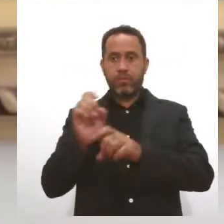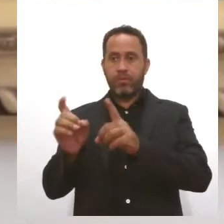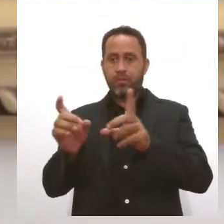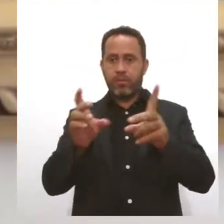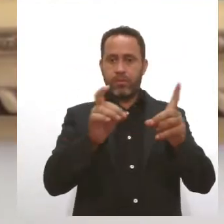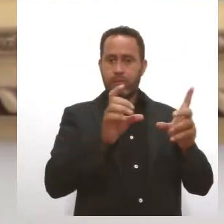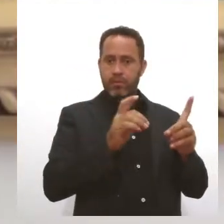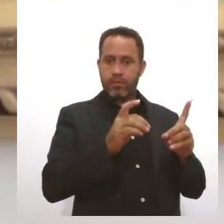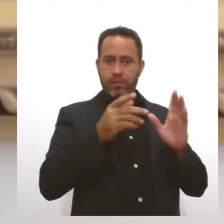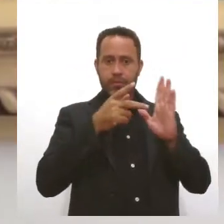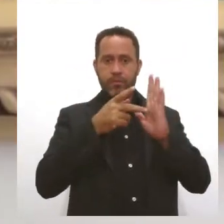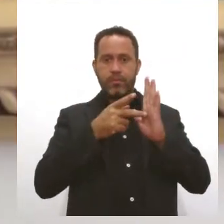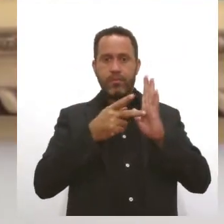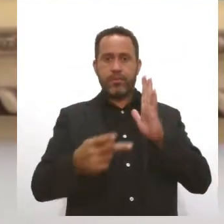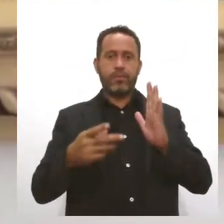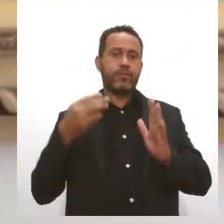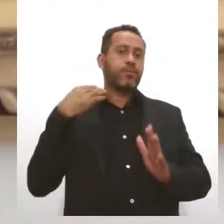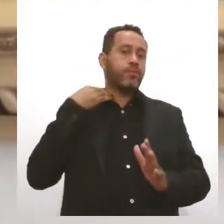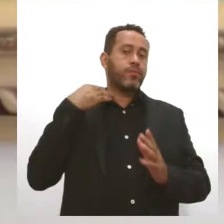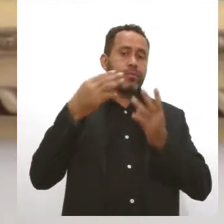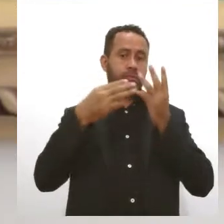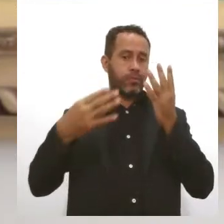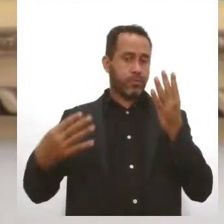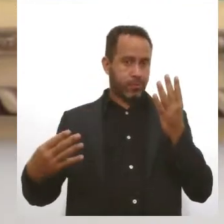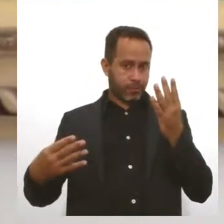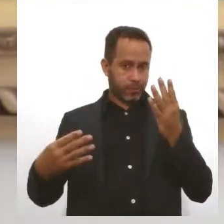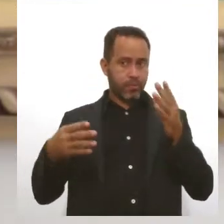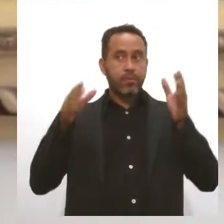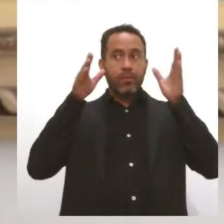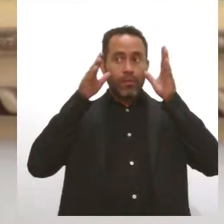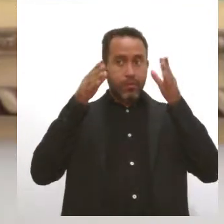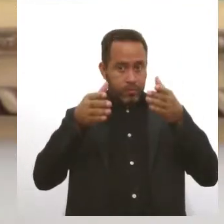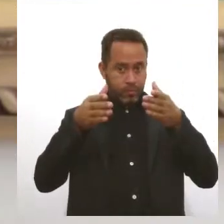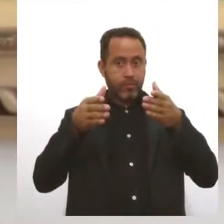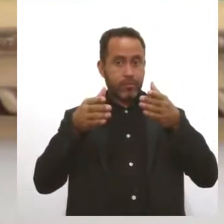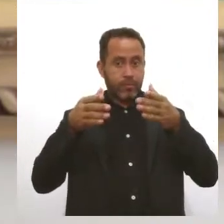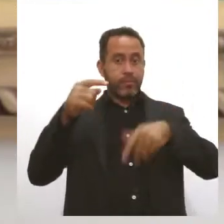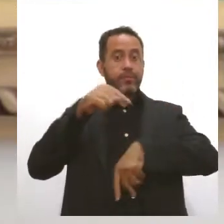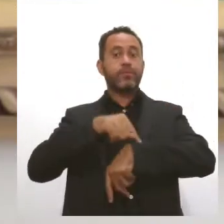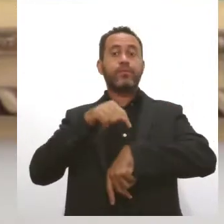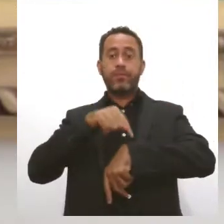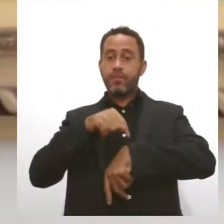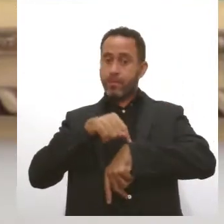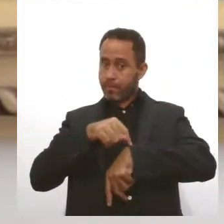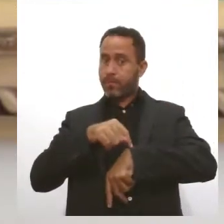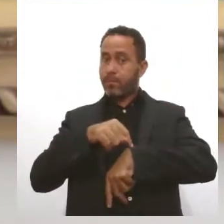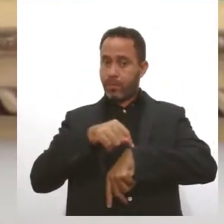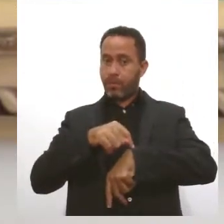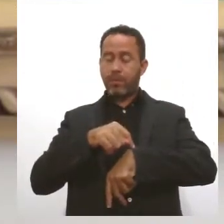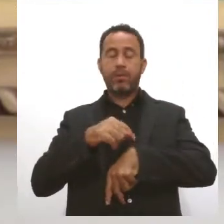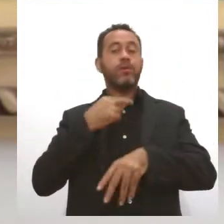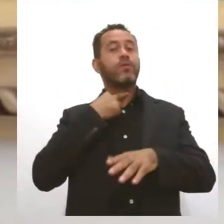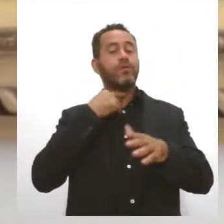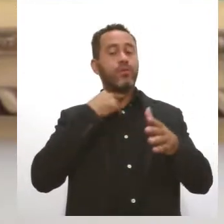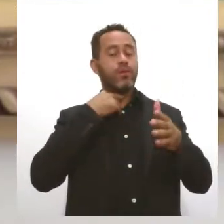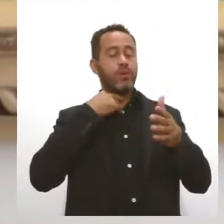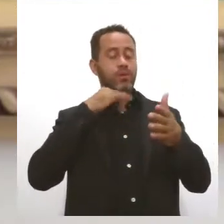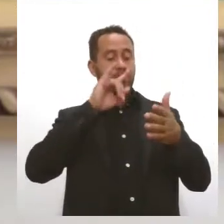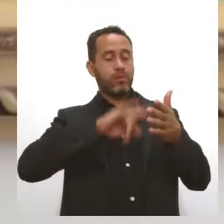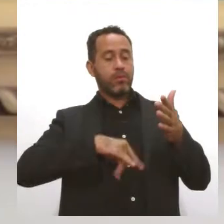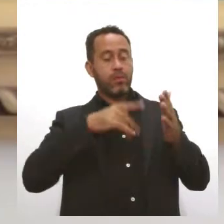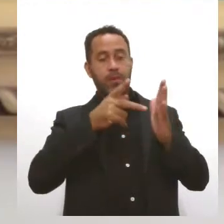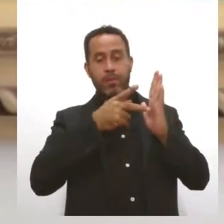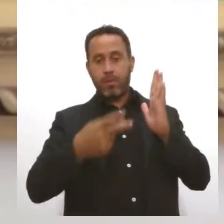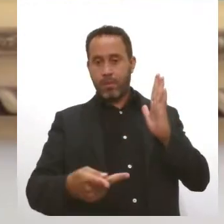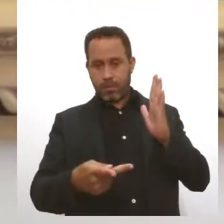do Banco de Sergipe, o Banese. Ele chamou a atenção de que, nesse momento, a liquidez das ações do Banese é baixíssima